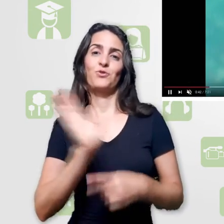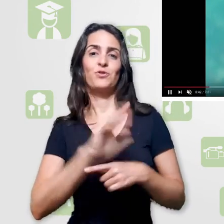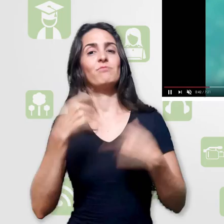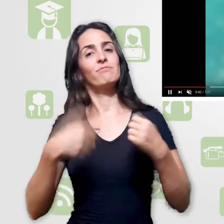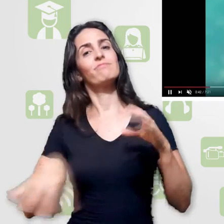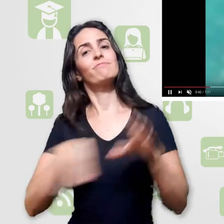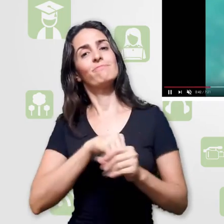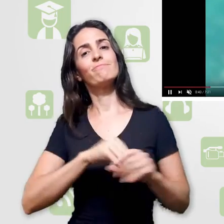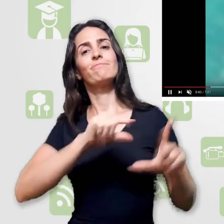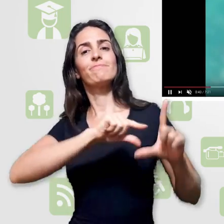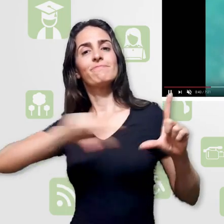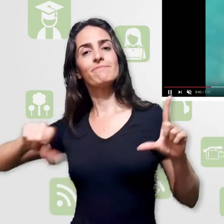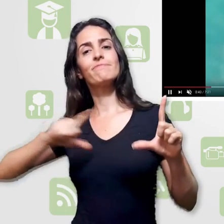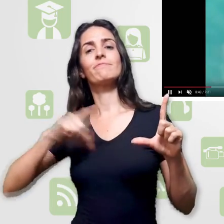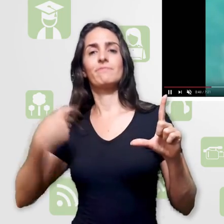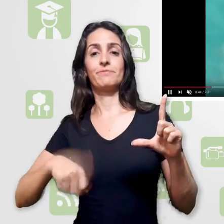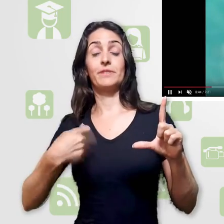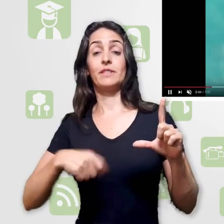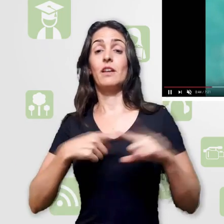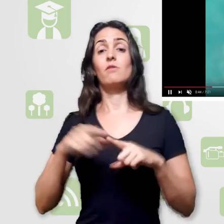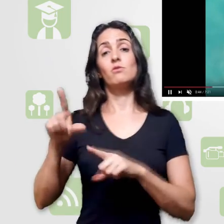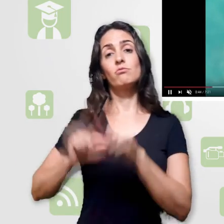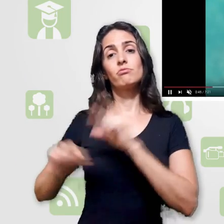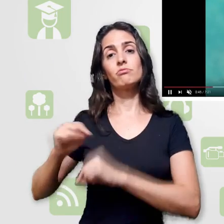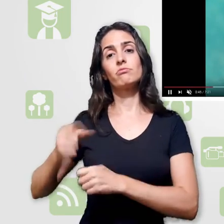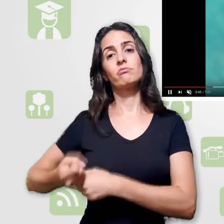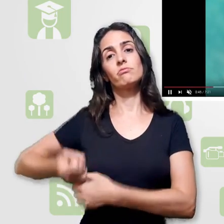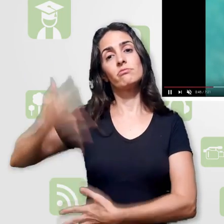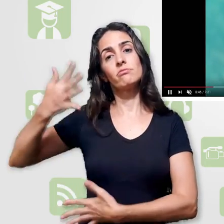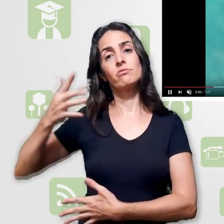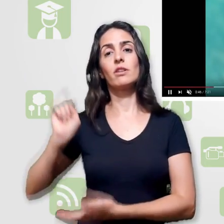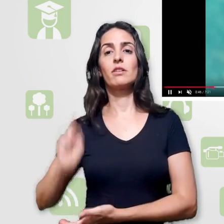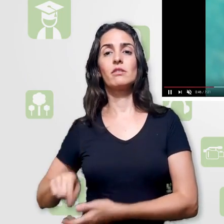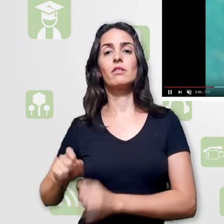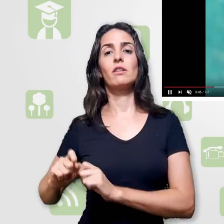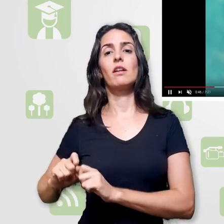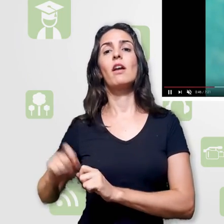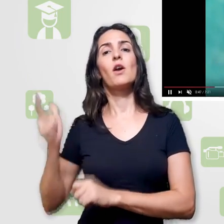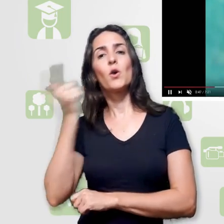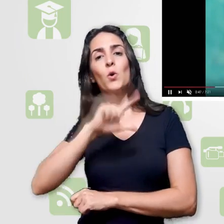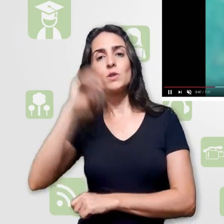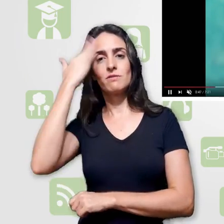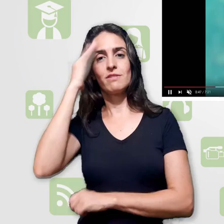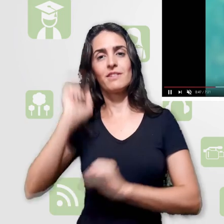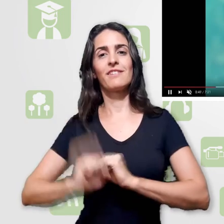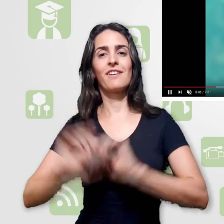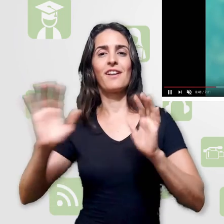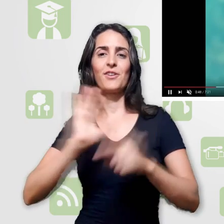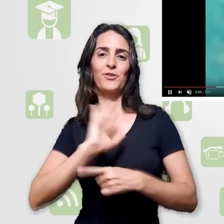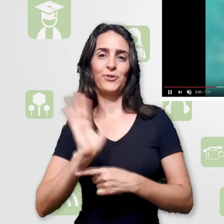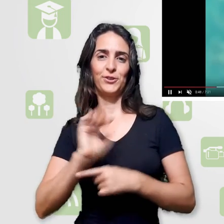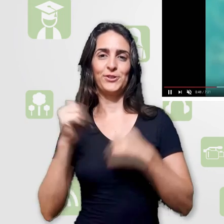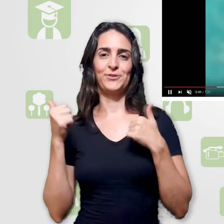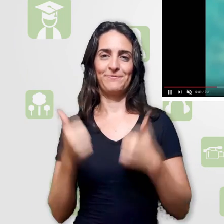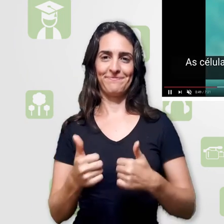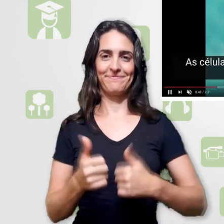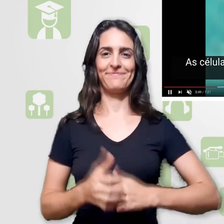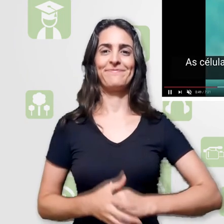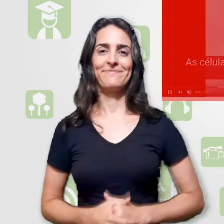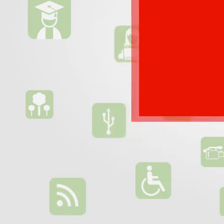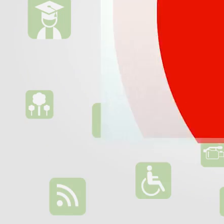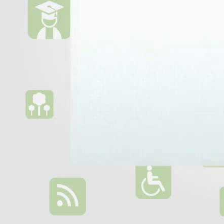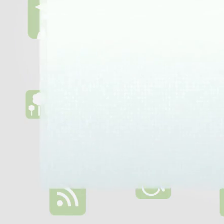legendas, obviamente, né? Você vai conseguir ver por aqui se tem legenda ou não tem e ativar a legenda pra te ajudar a entender o vídeo.